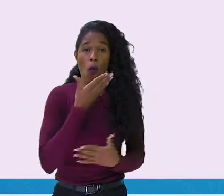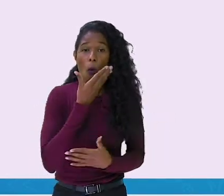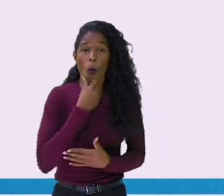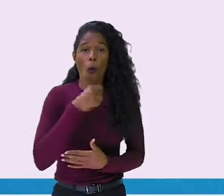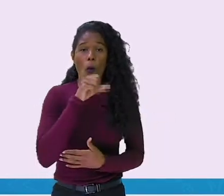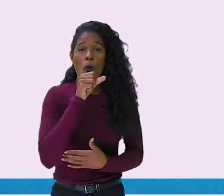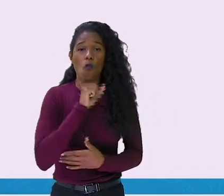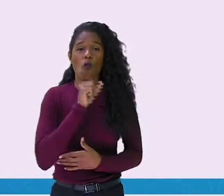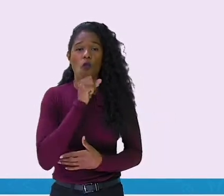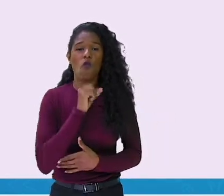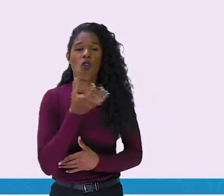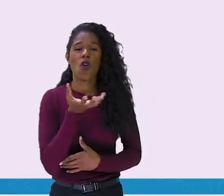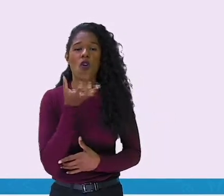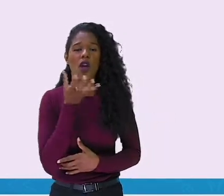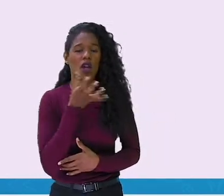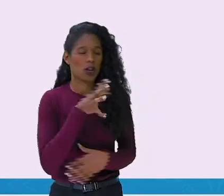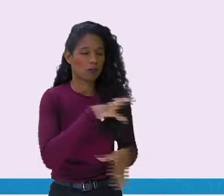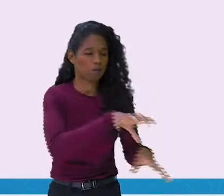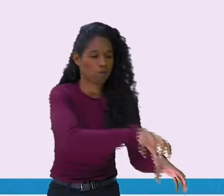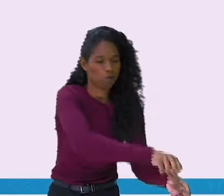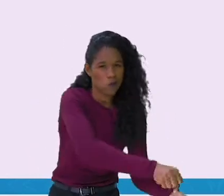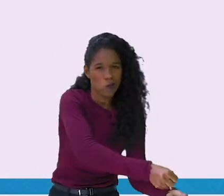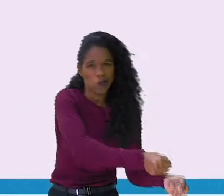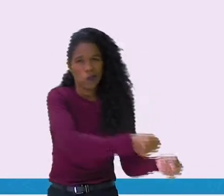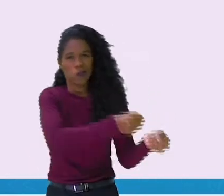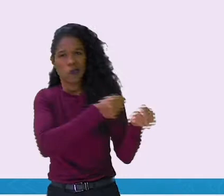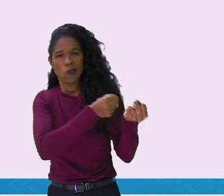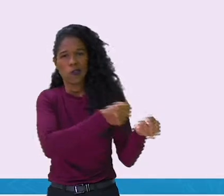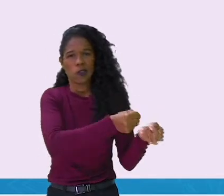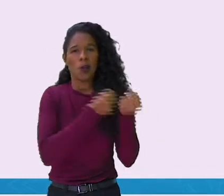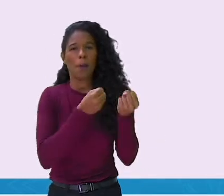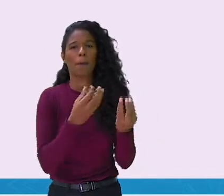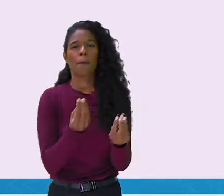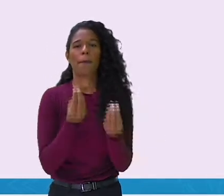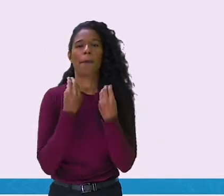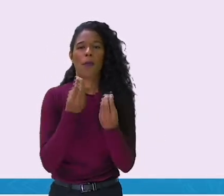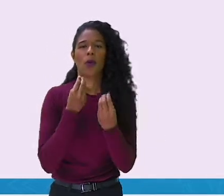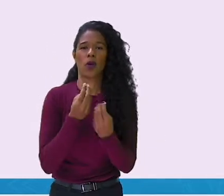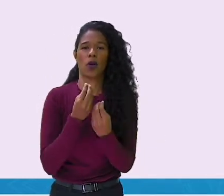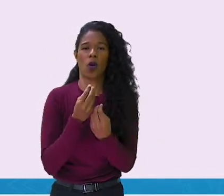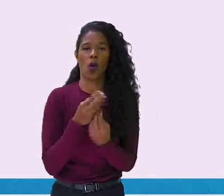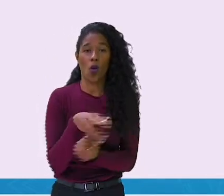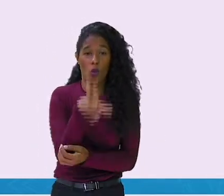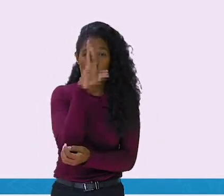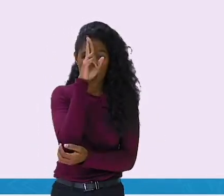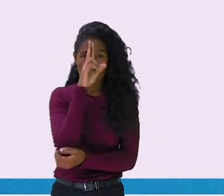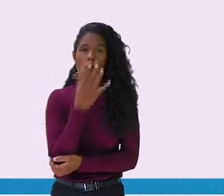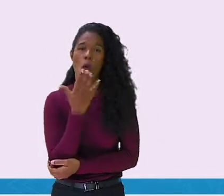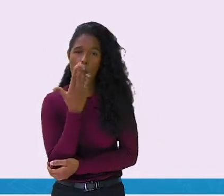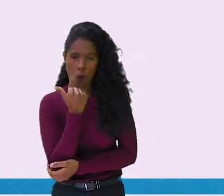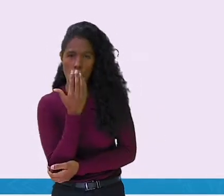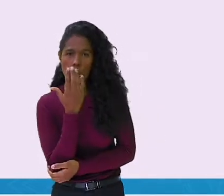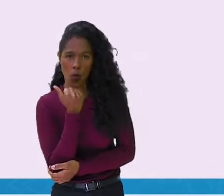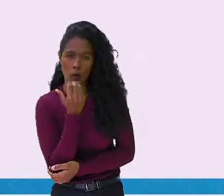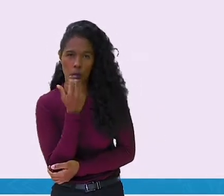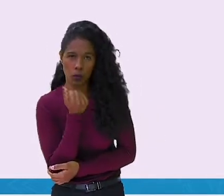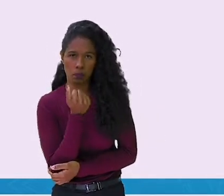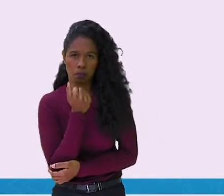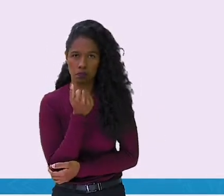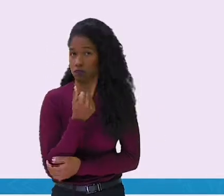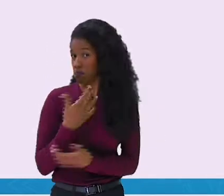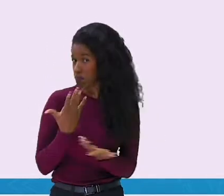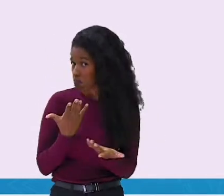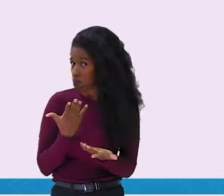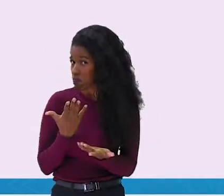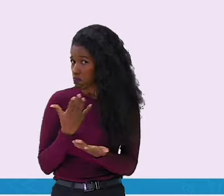quis arrancar o rabanete para comer no almoço. Será que vai dar